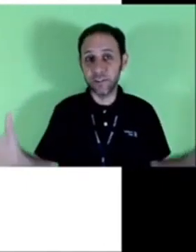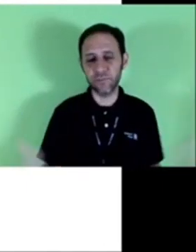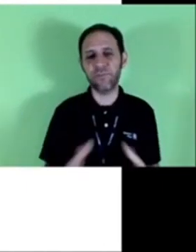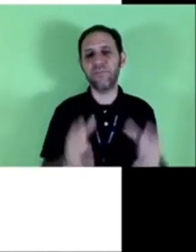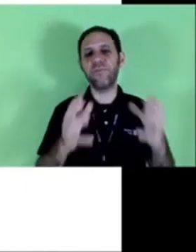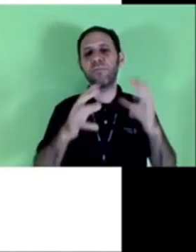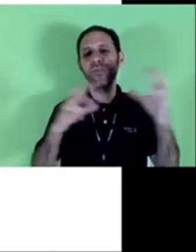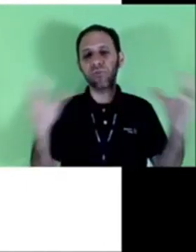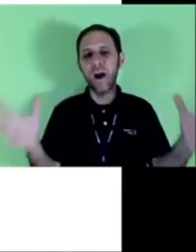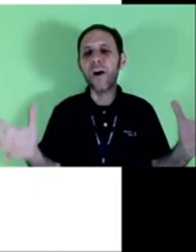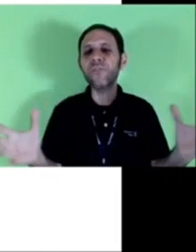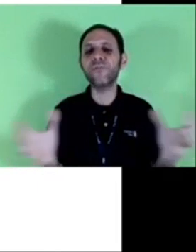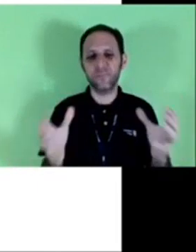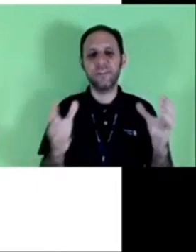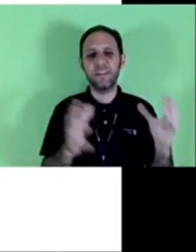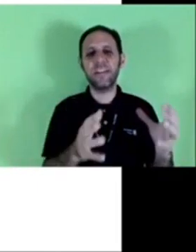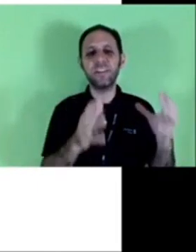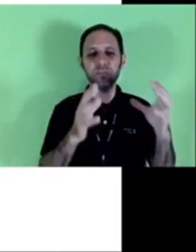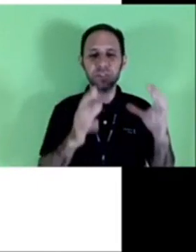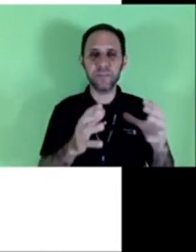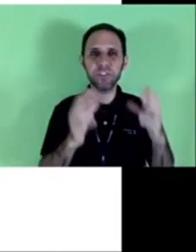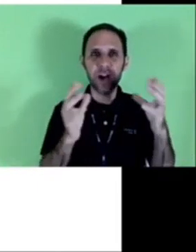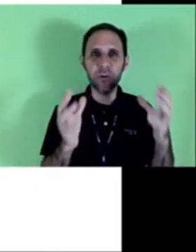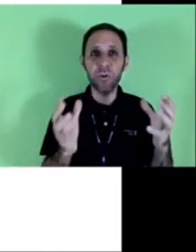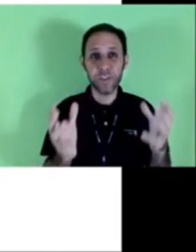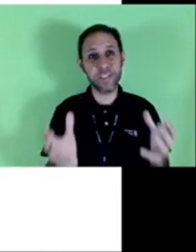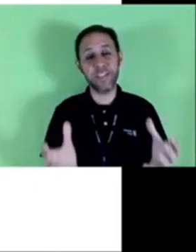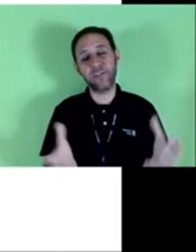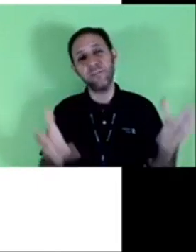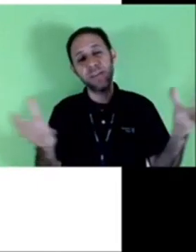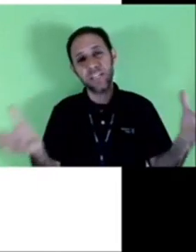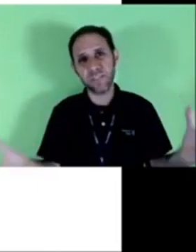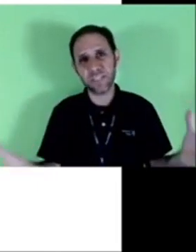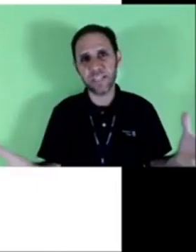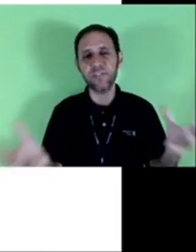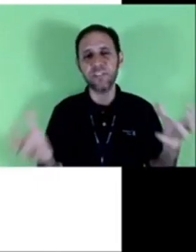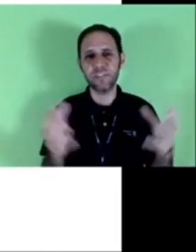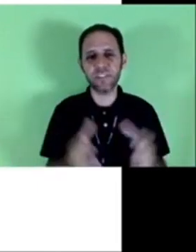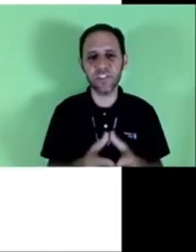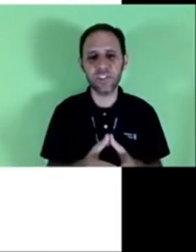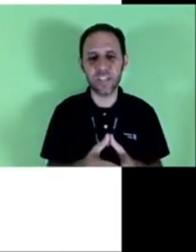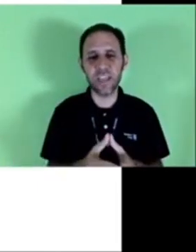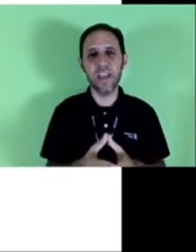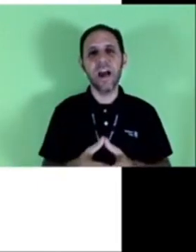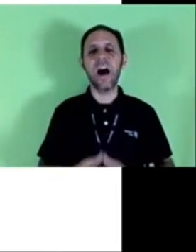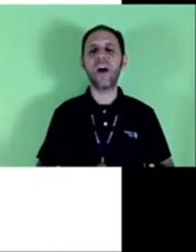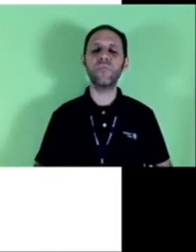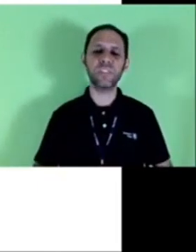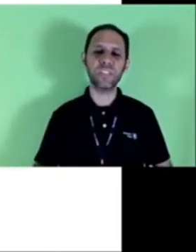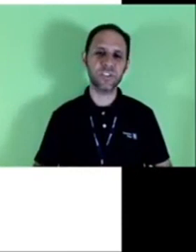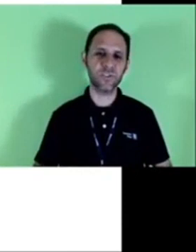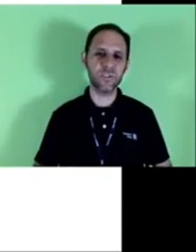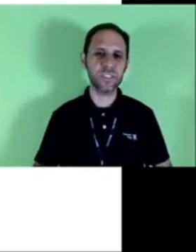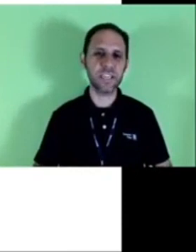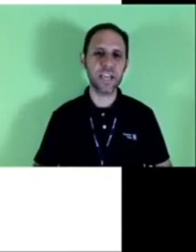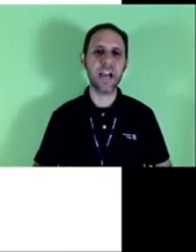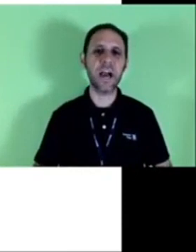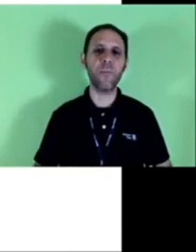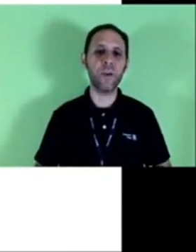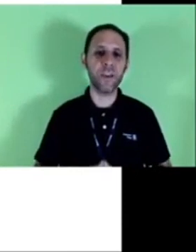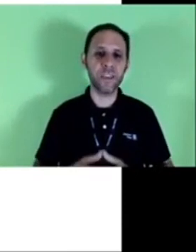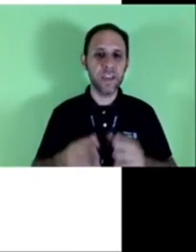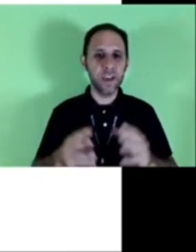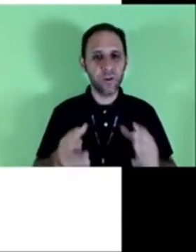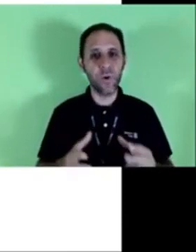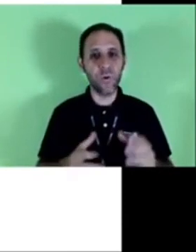tanto o ponto alto, nós precisamos de algo escrito. E mesmo escrito, às vezes, gente tem algumas questões que